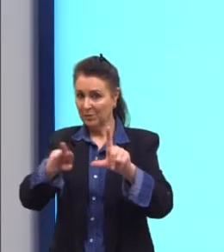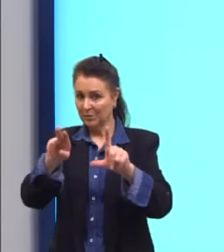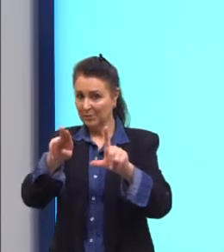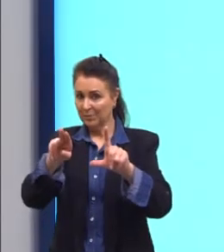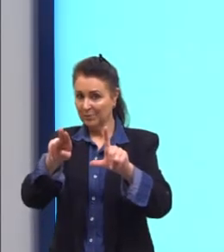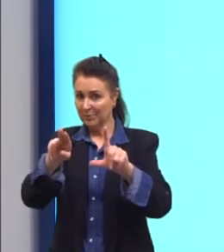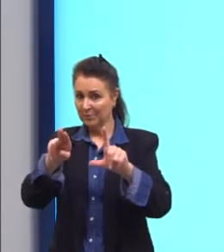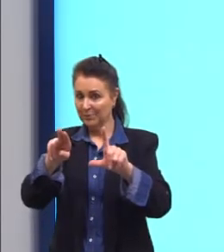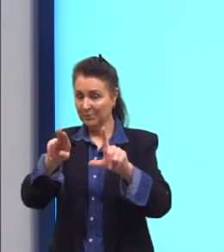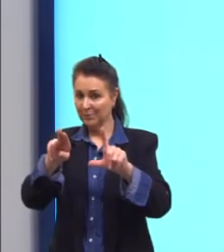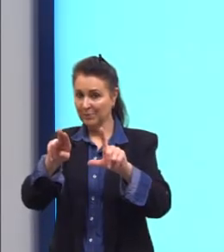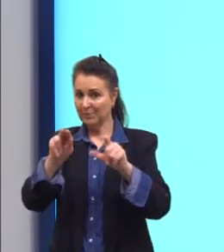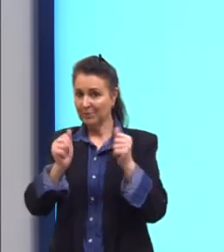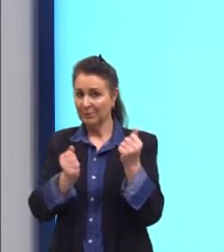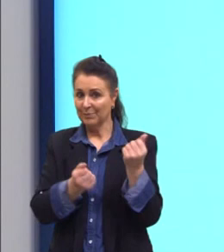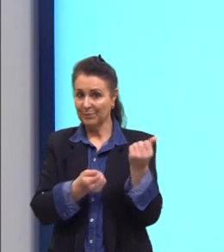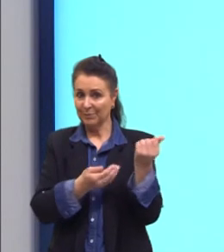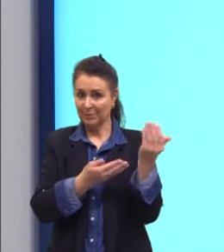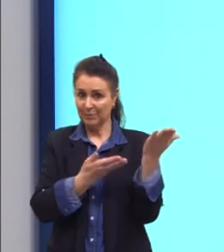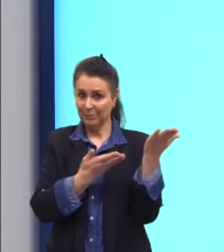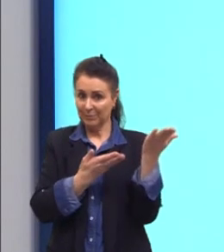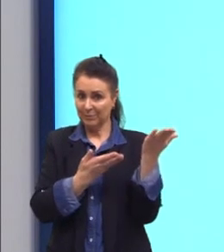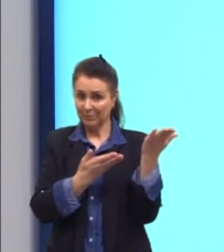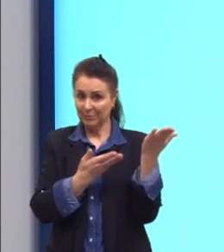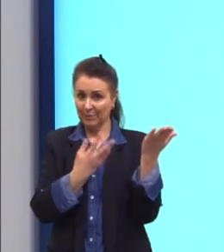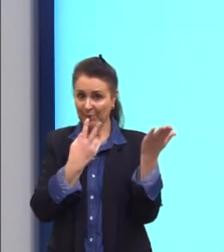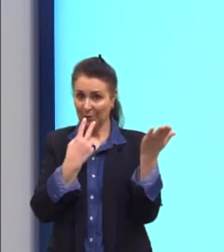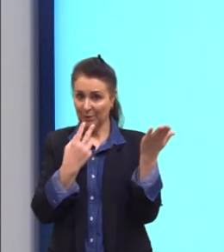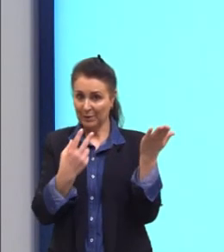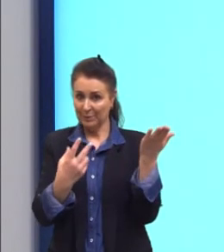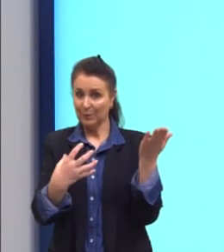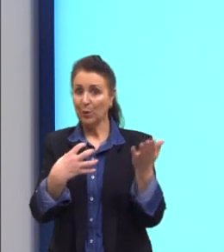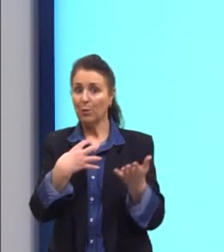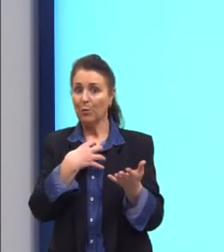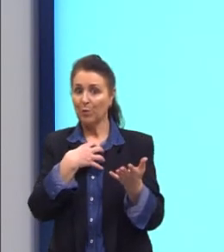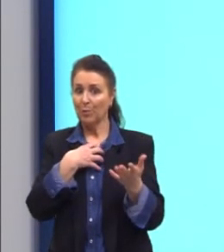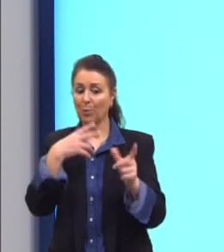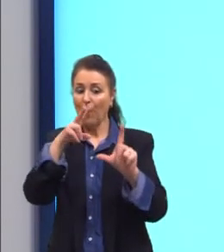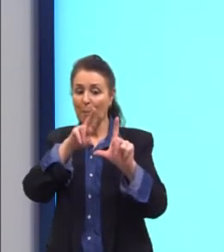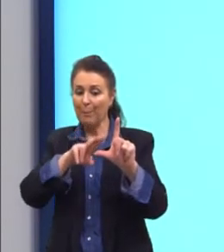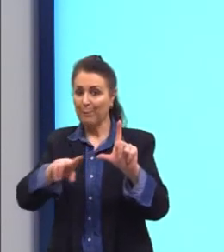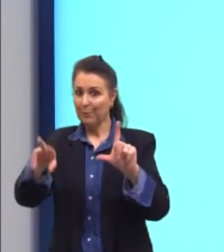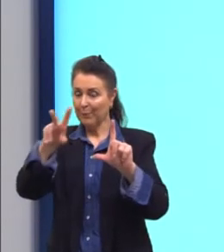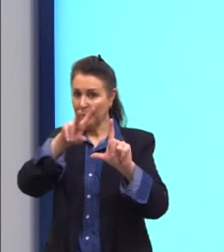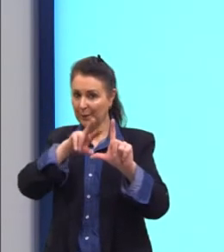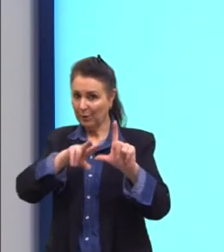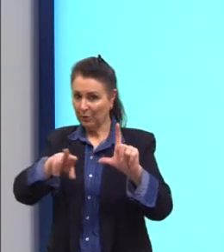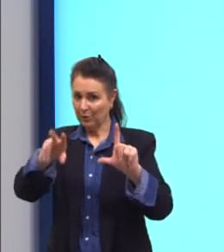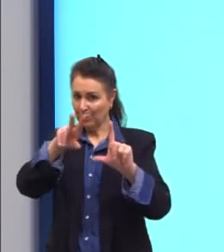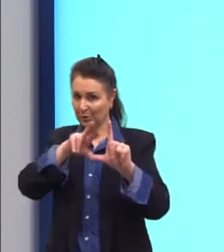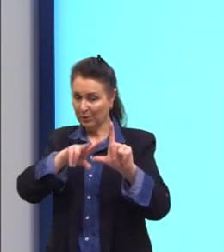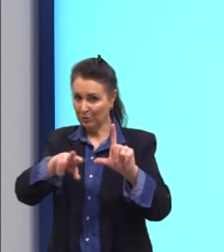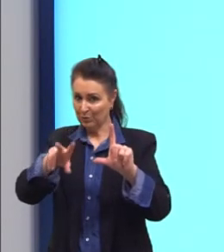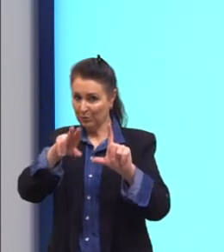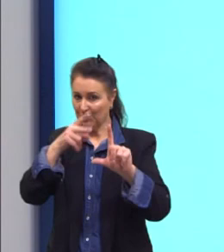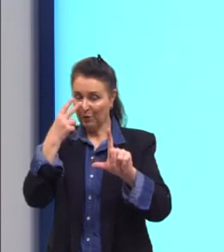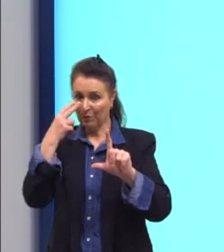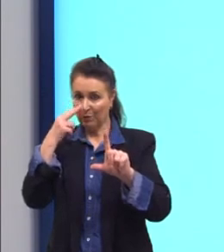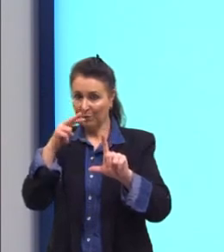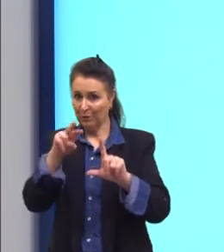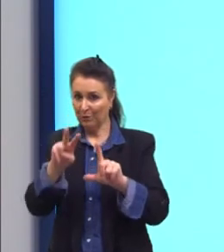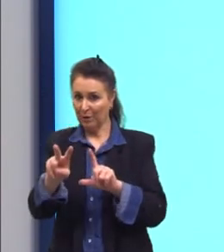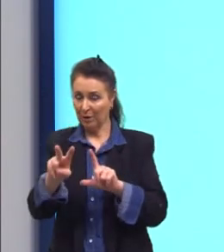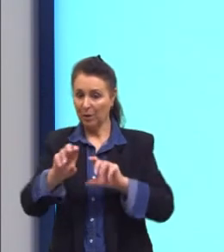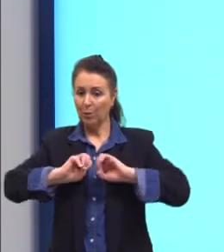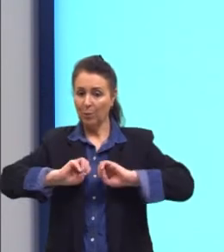media sees it as revolutionizing education. a forma como a mídia vê essa academy como